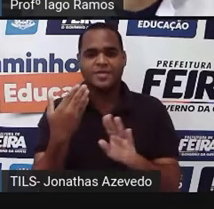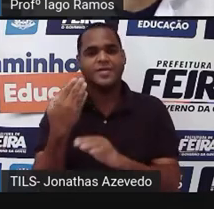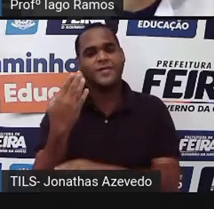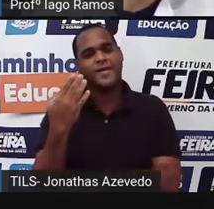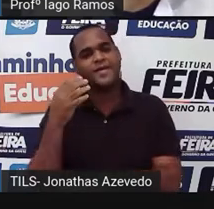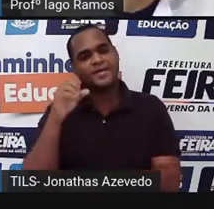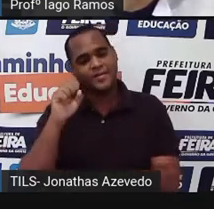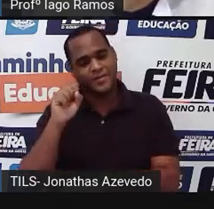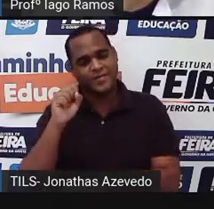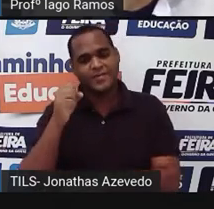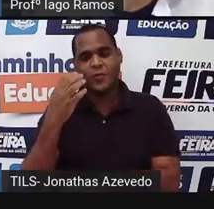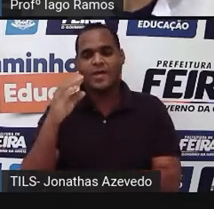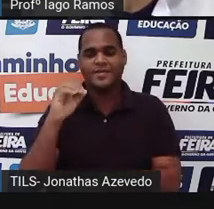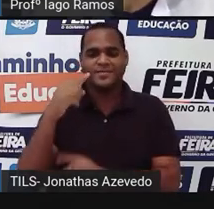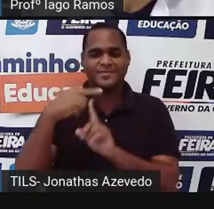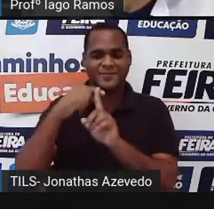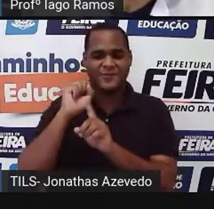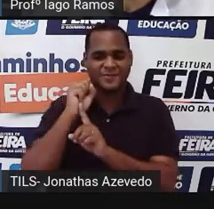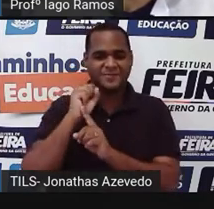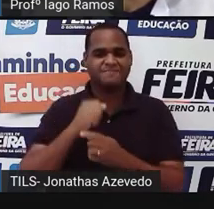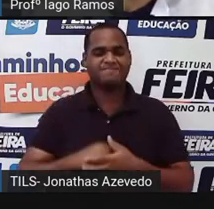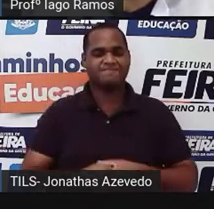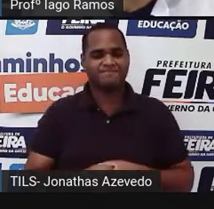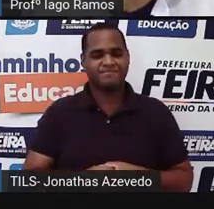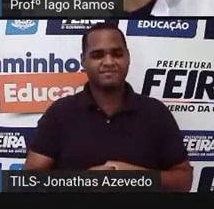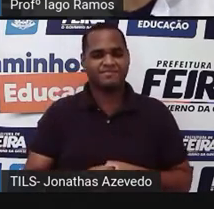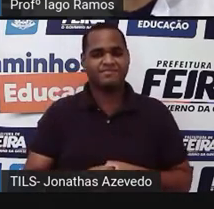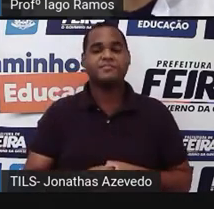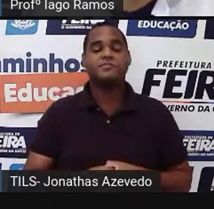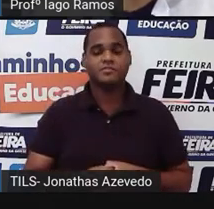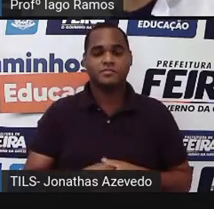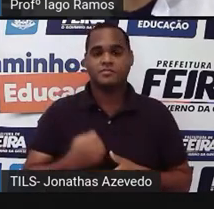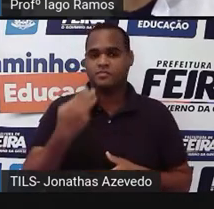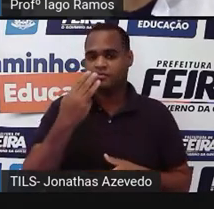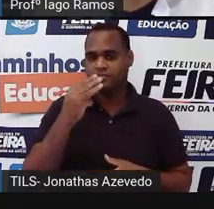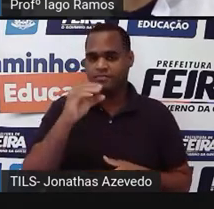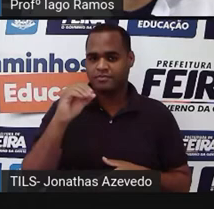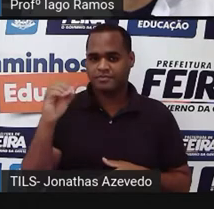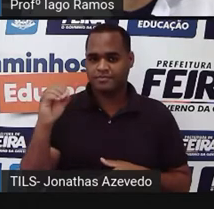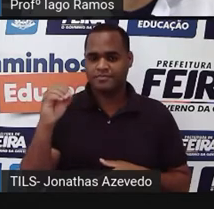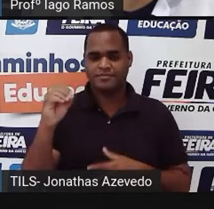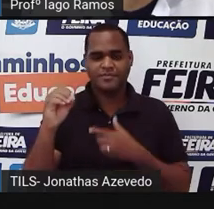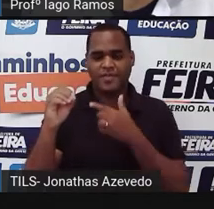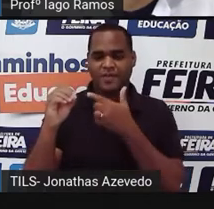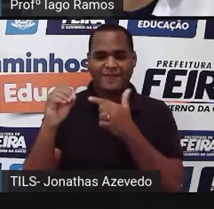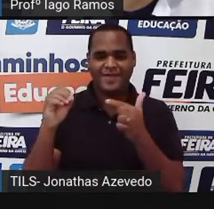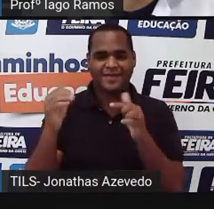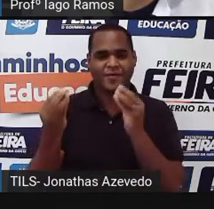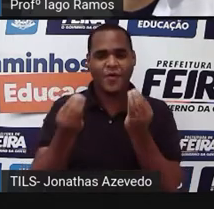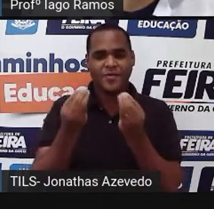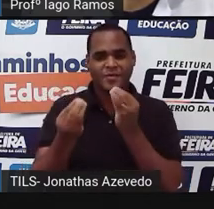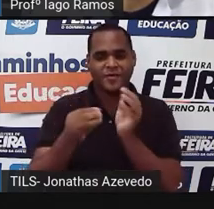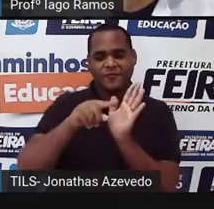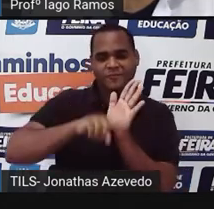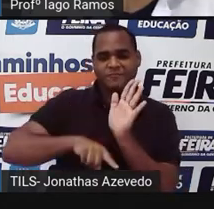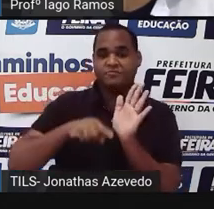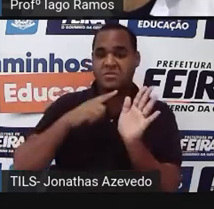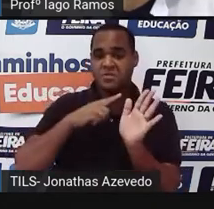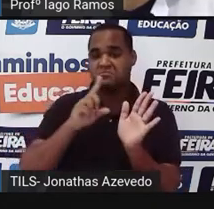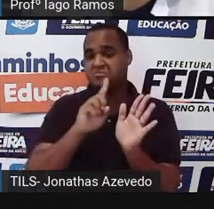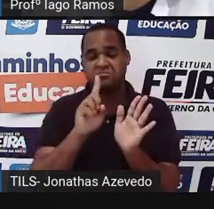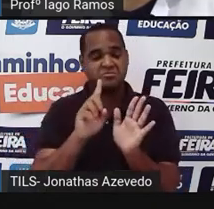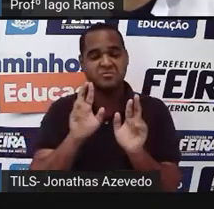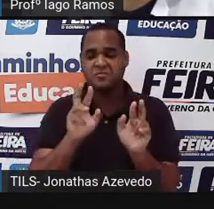fica 40 mais 8 tá bom? O 300 eu não tenho com quem fazer a subtração com ele